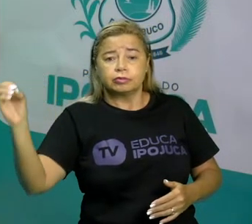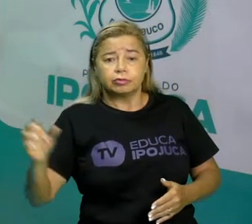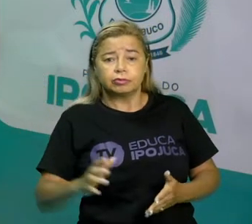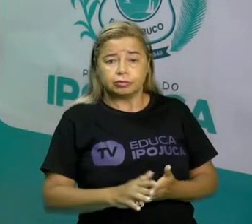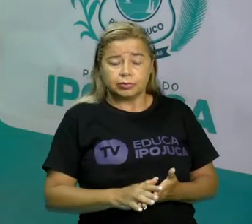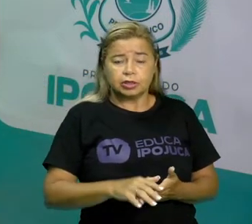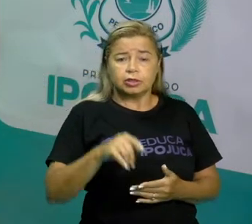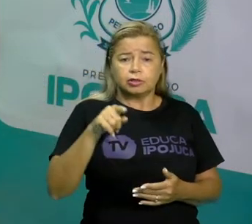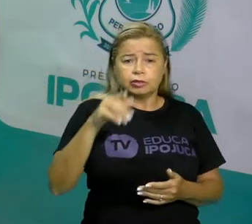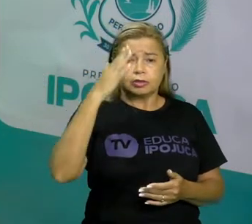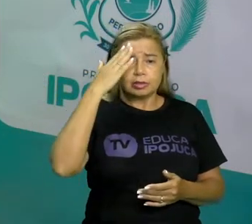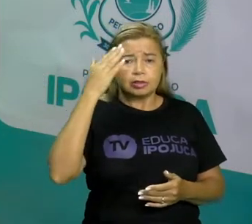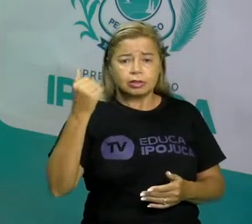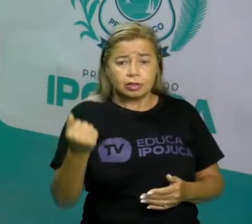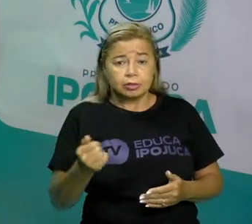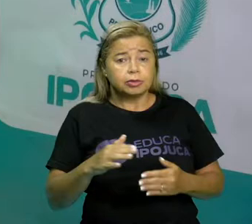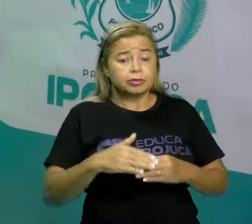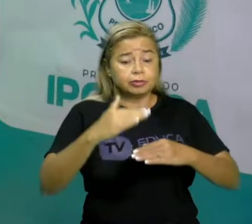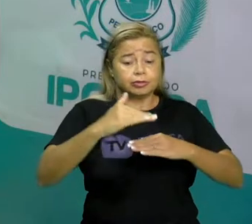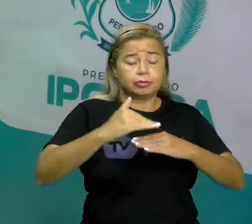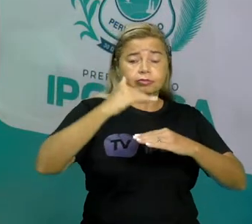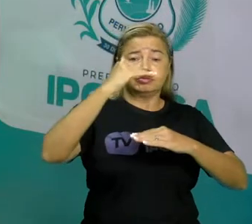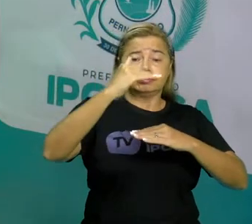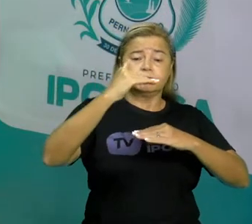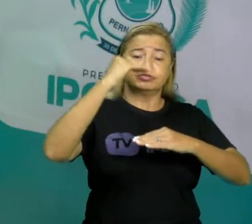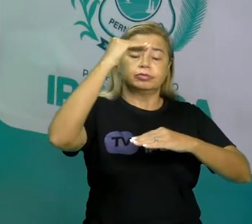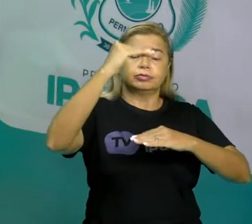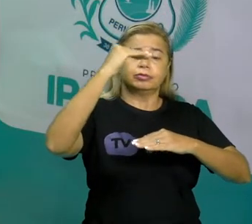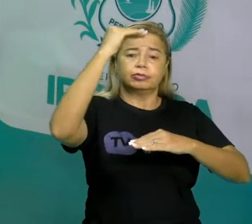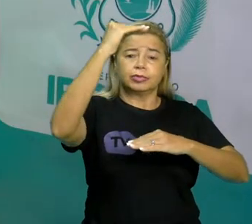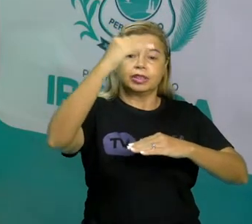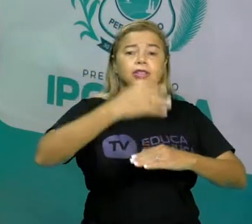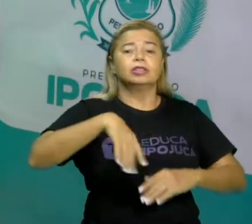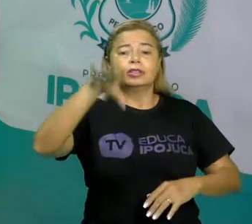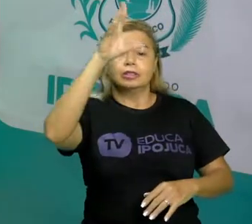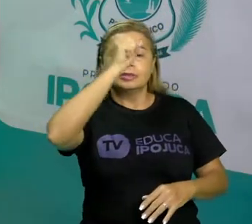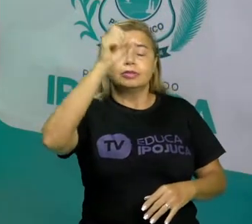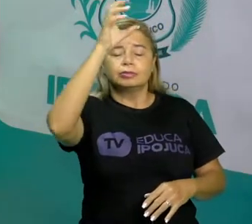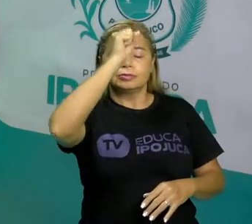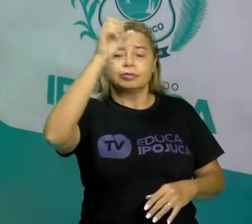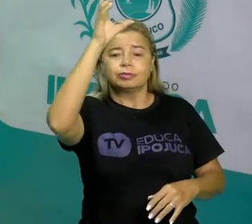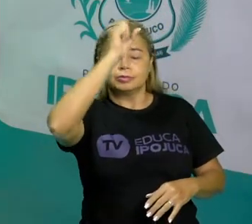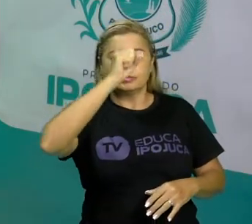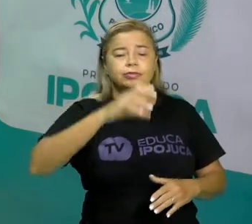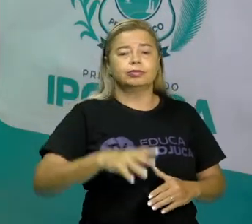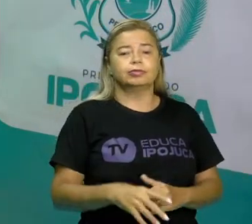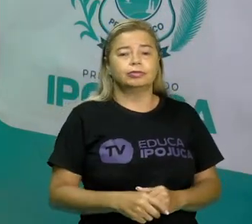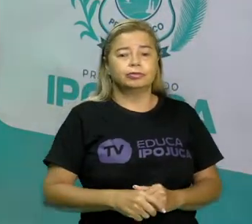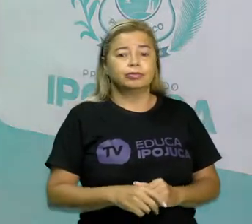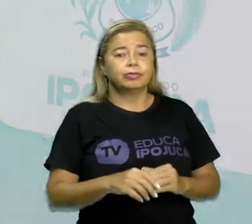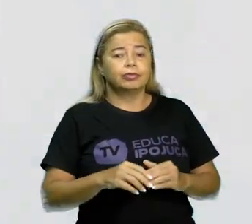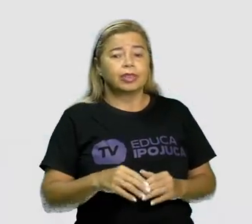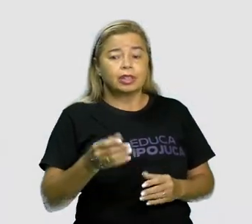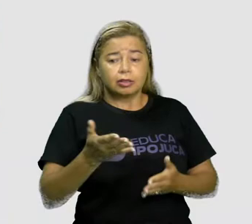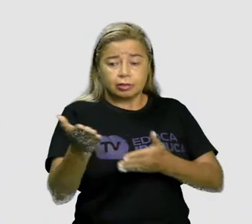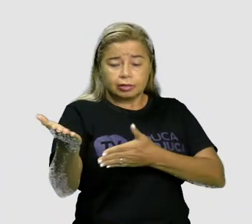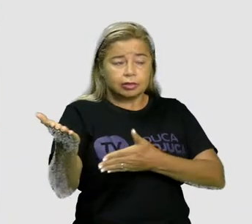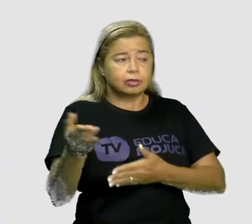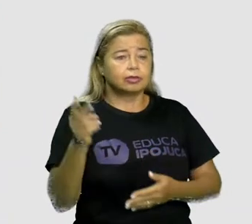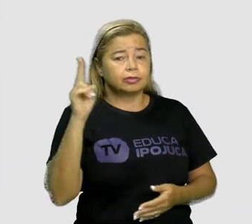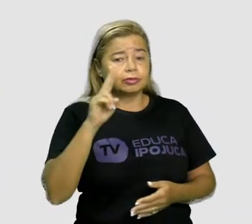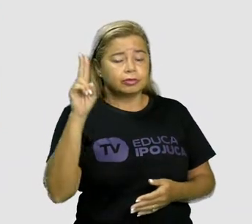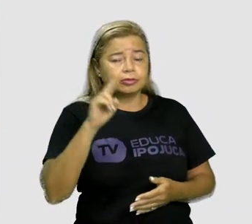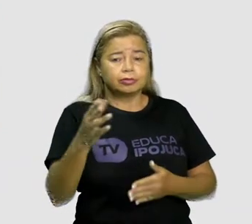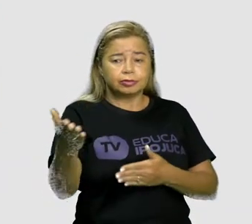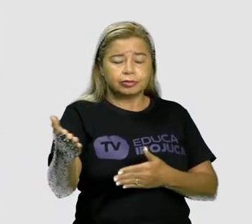isso vai elevando e a gente vai aprendendo cada vez mais. Vamos ver aqui. Eu tenho o número 47